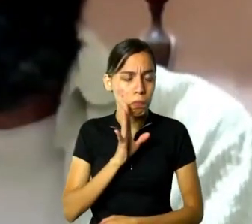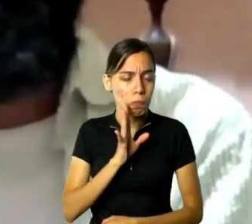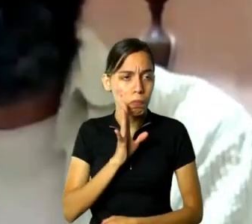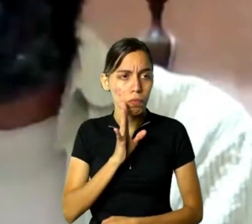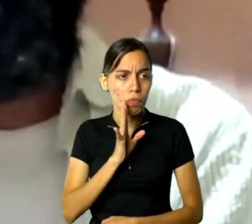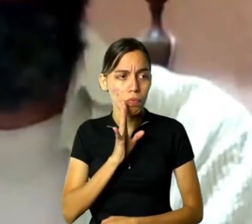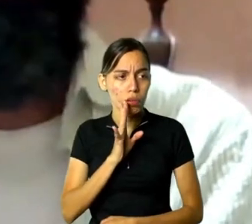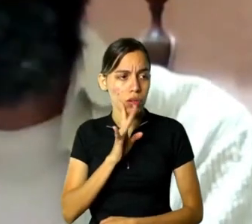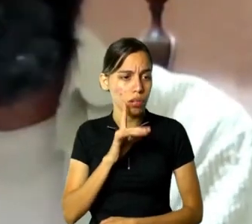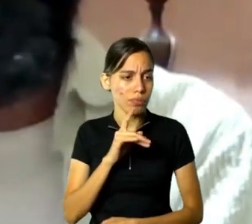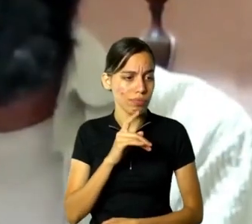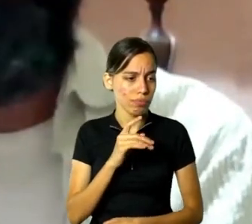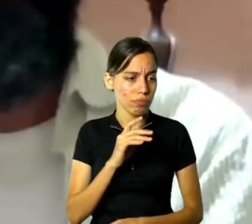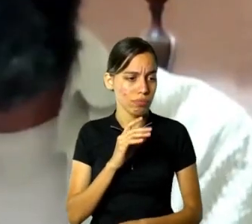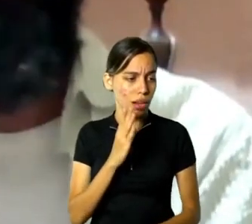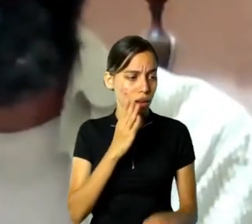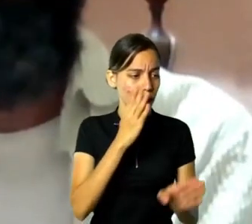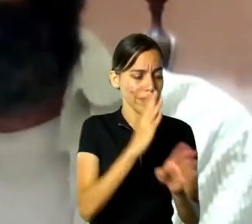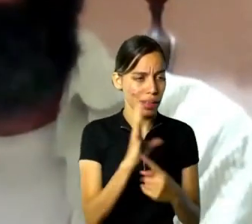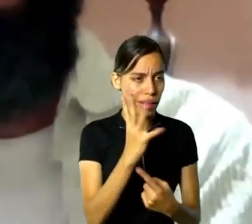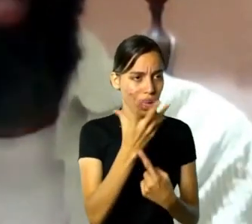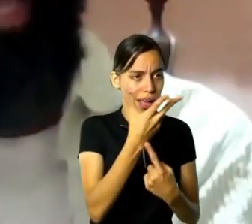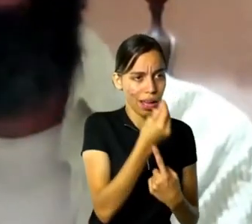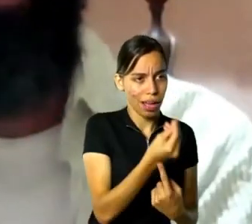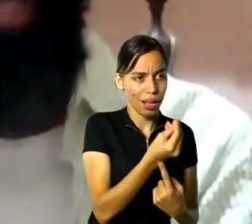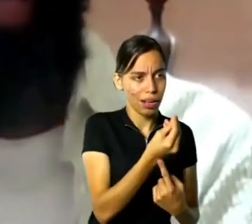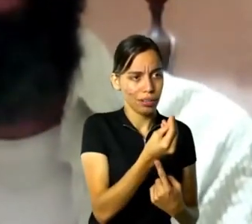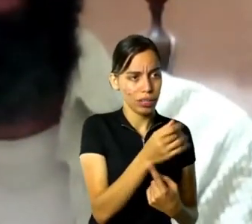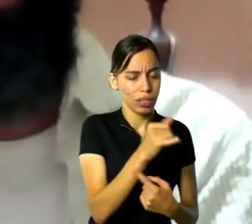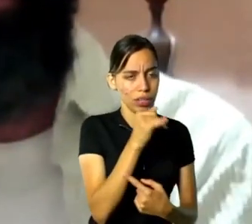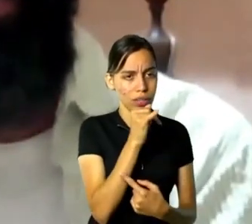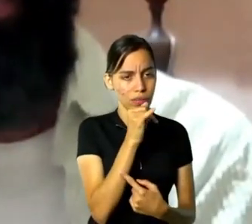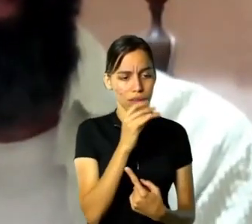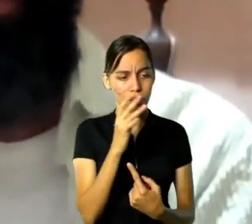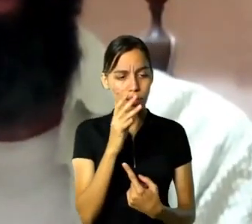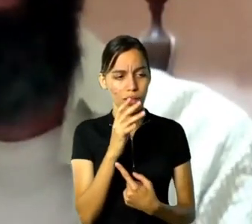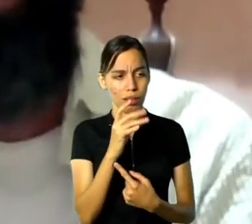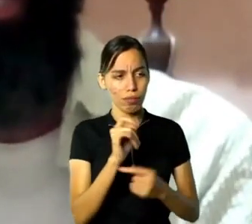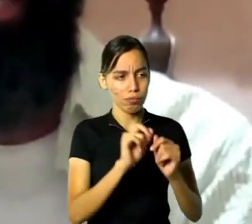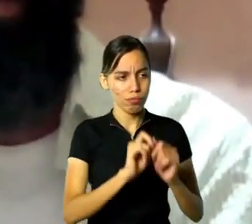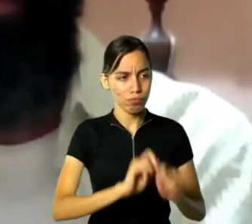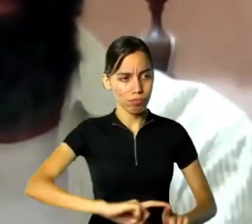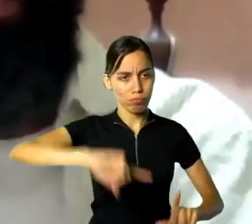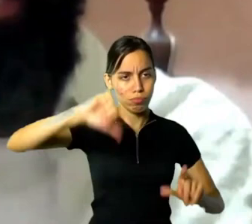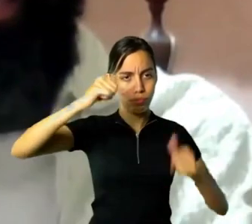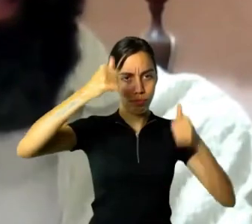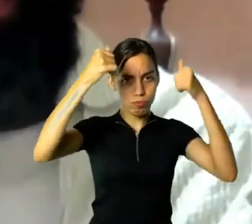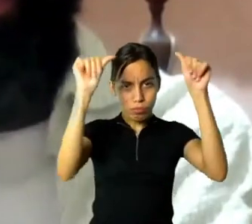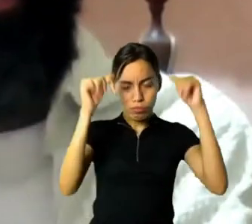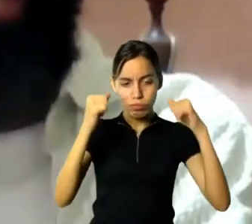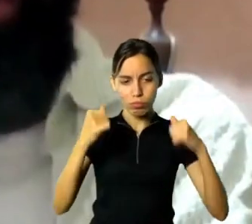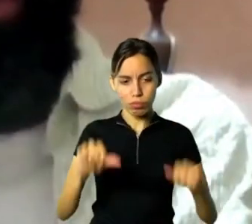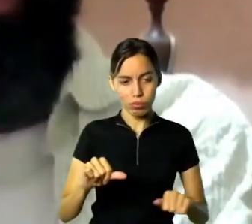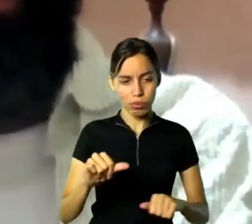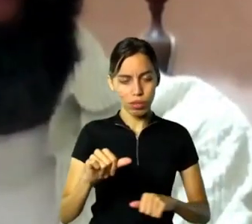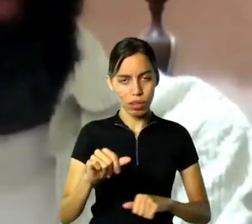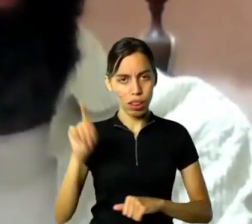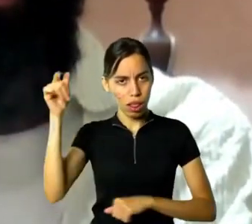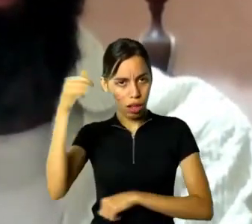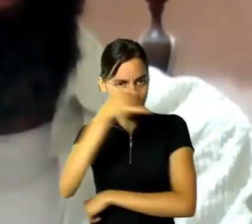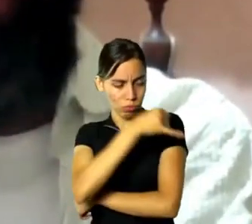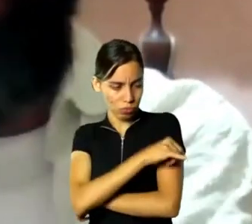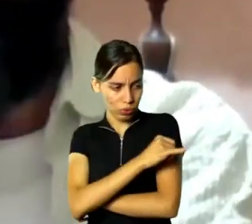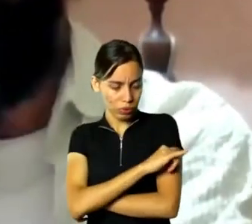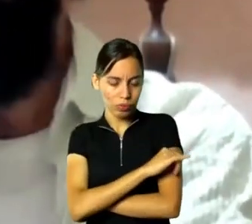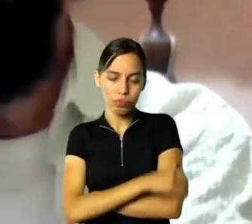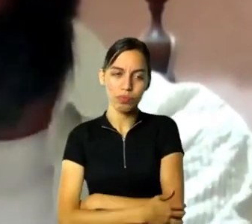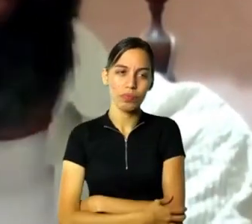artes dele dos anos 30 fazendo pôsteres de artes gráficas no Rio de Janeiro, e era uma coisa meio,